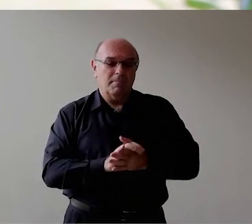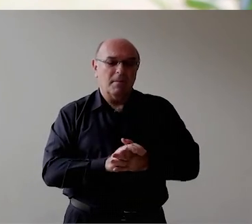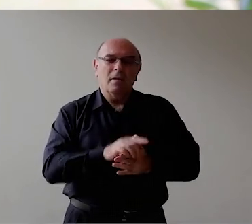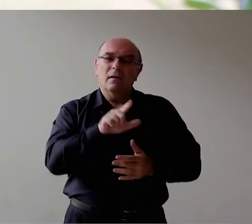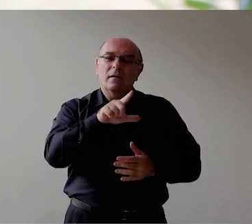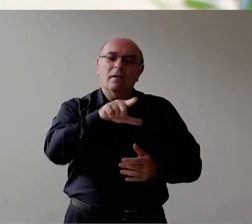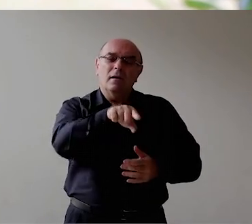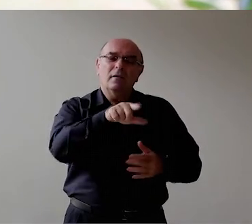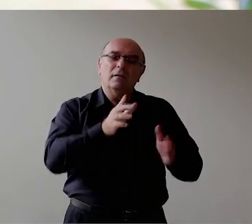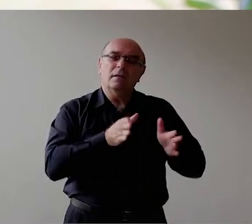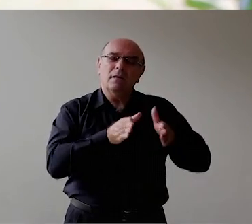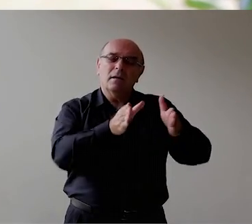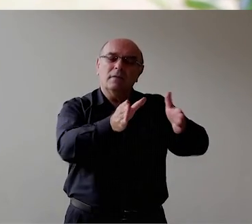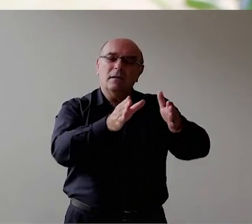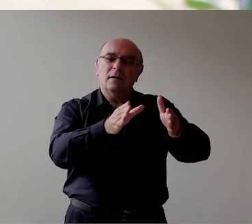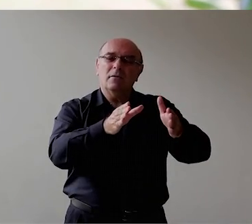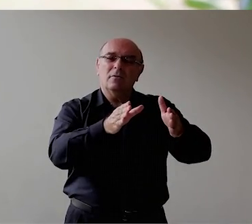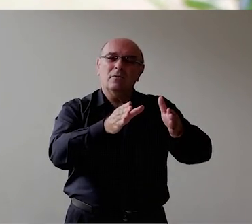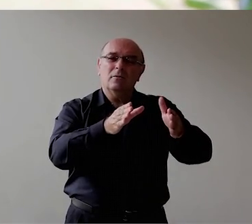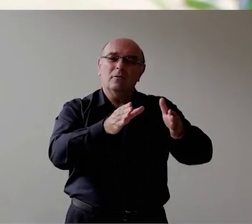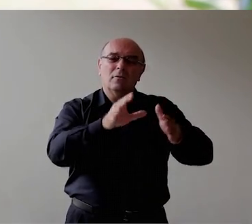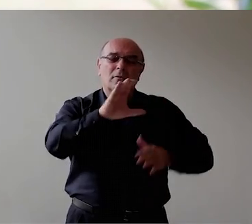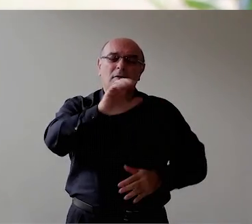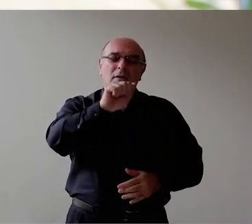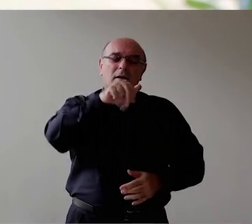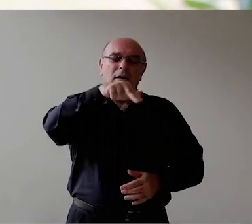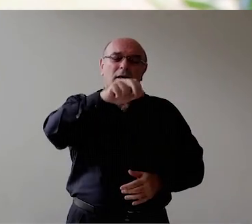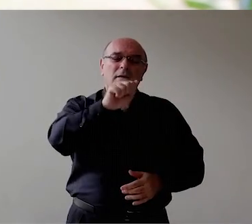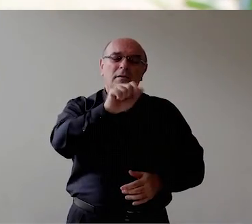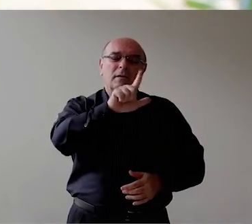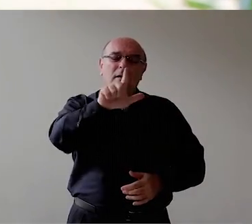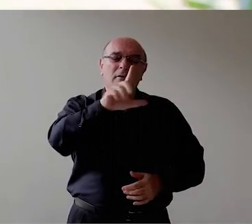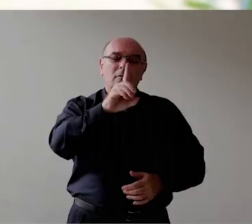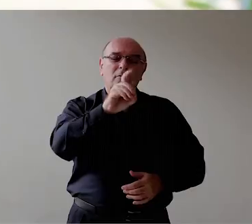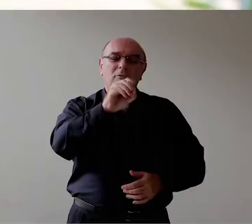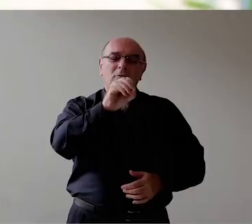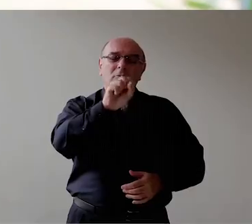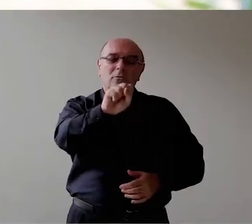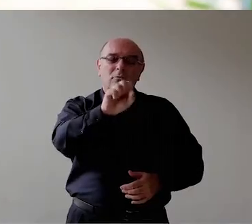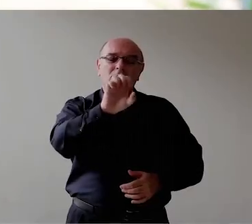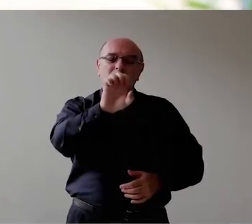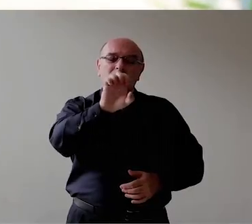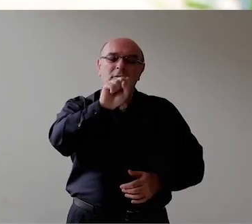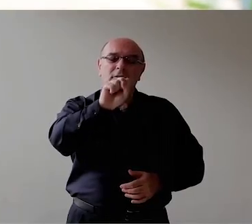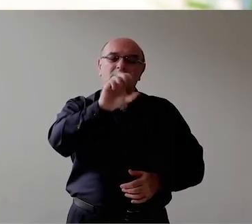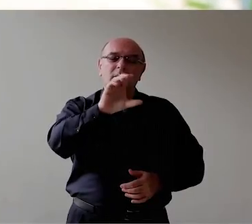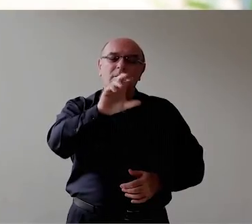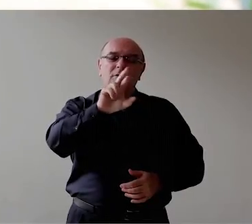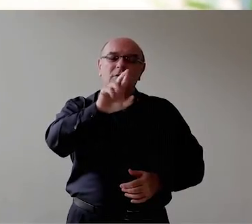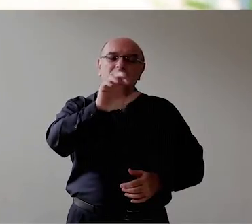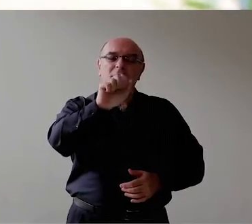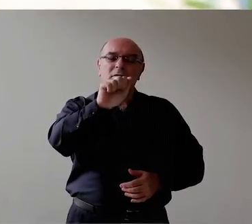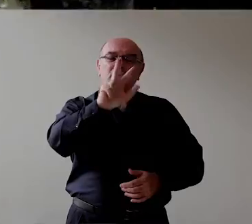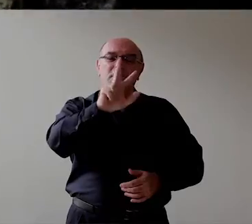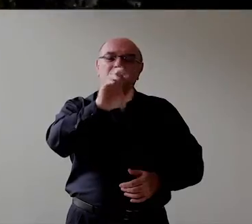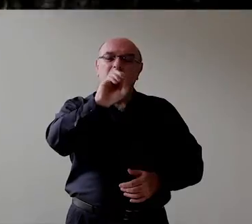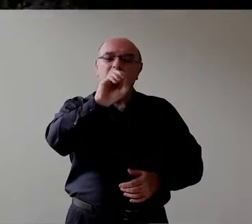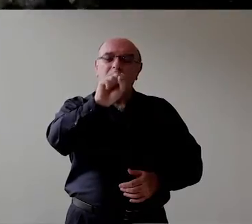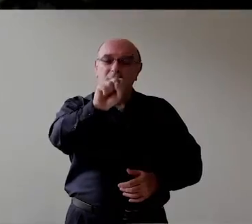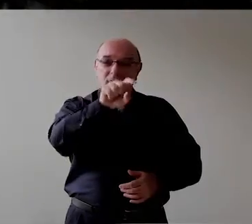dito canal Dos escravos Mas não conta Que ele foi Foi construído Através de Sofrimento